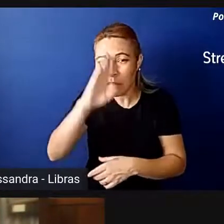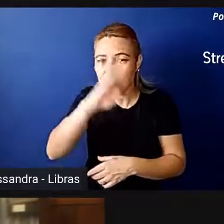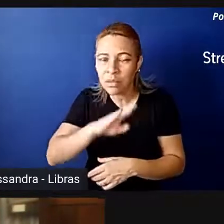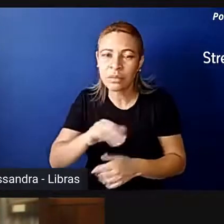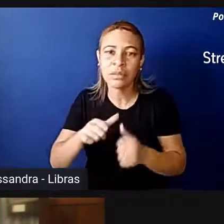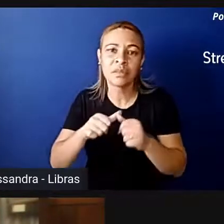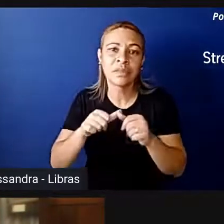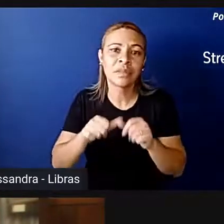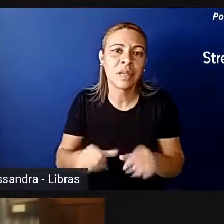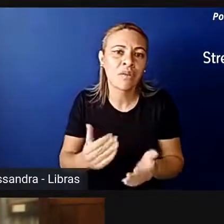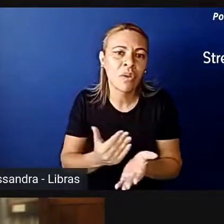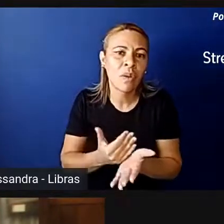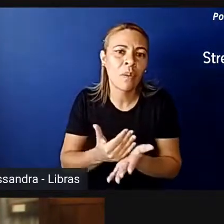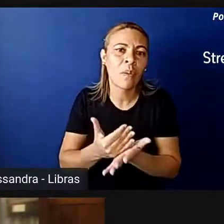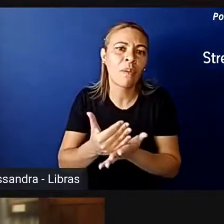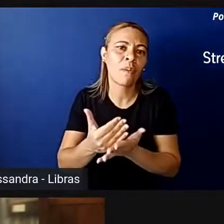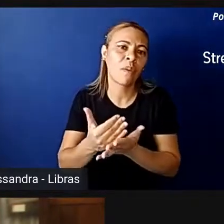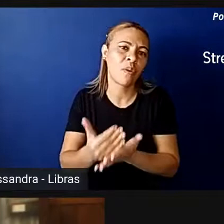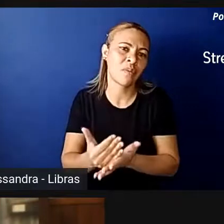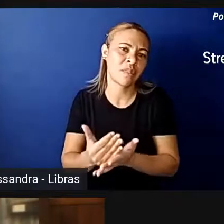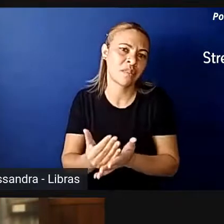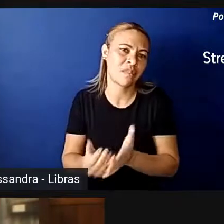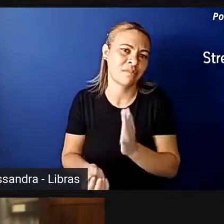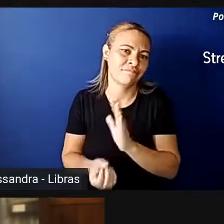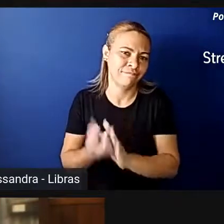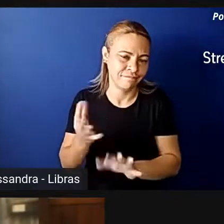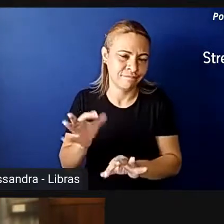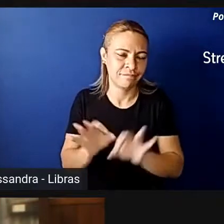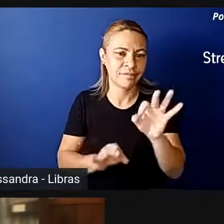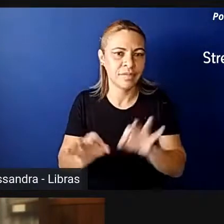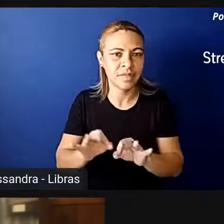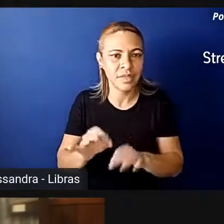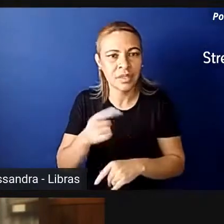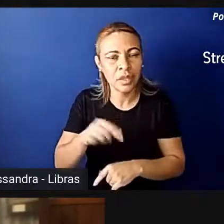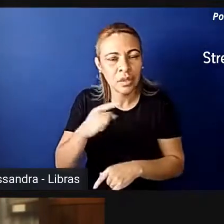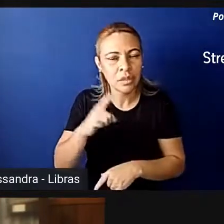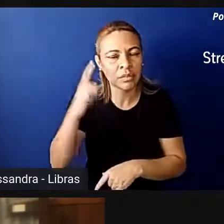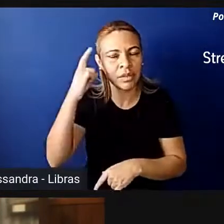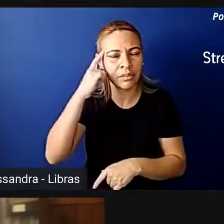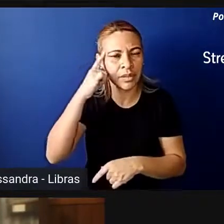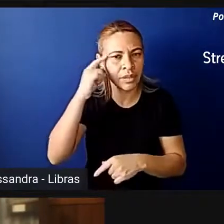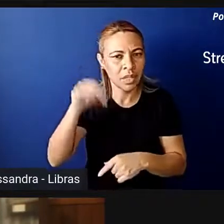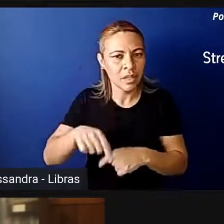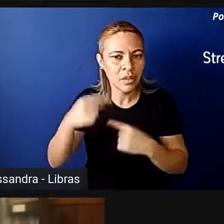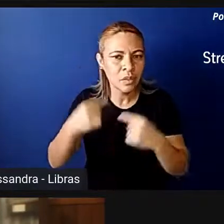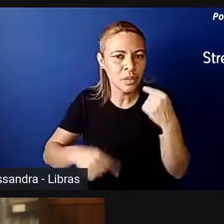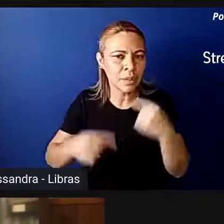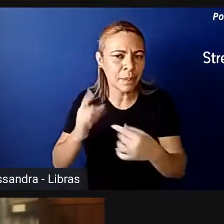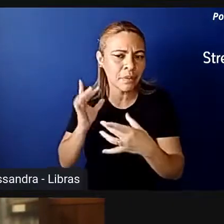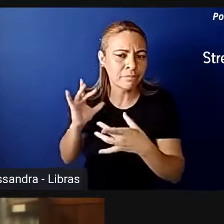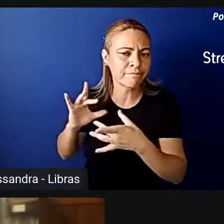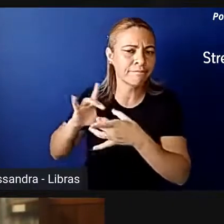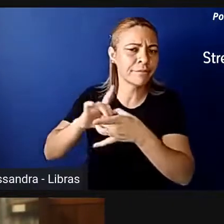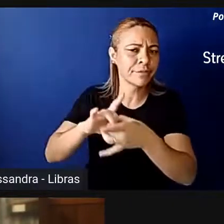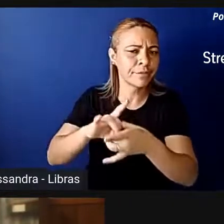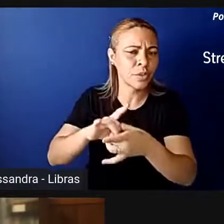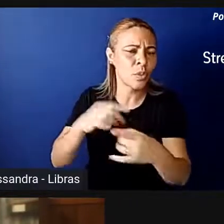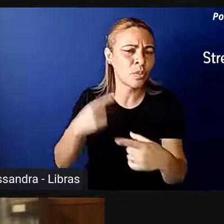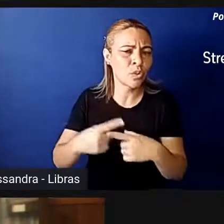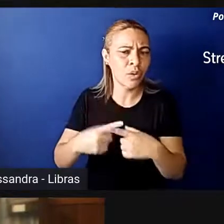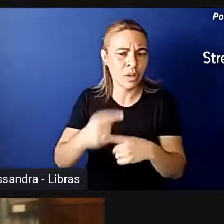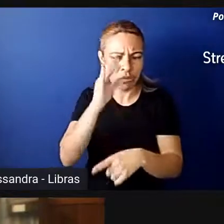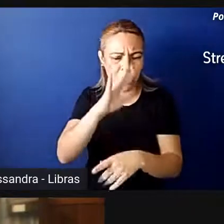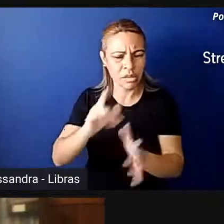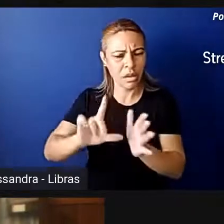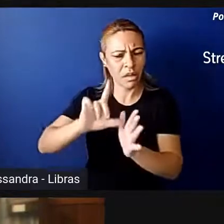cota não recomendatória mais. Então, isso a gente tem que situar no debate para a gente entender por que o Brasil ficou tanto tempo para trás.